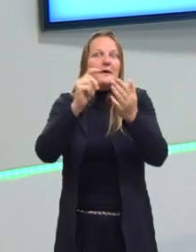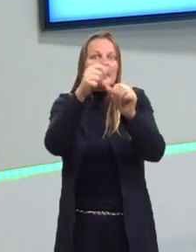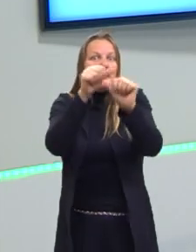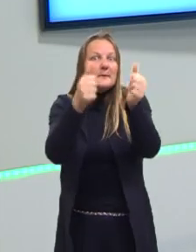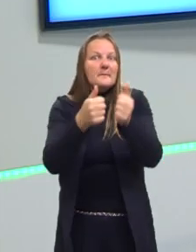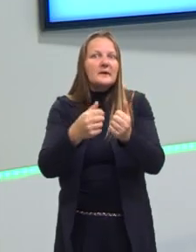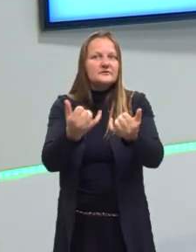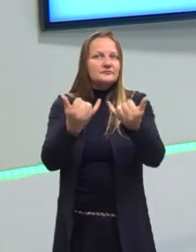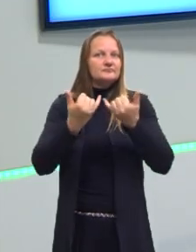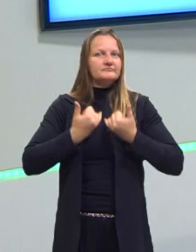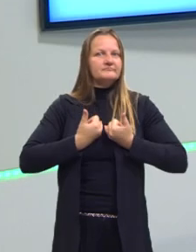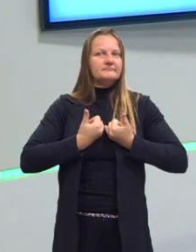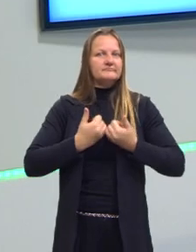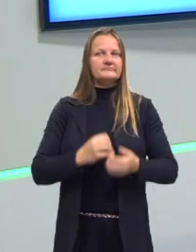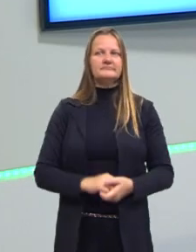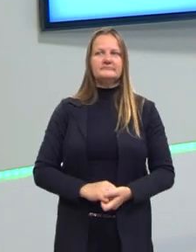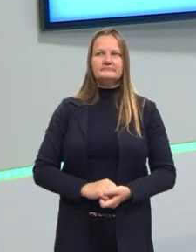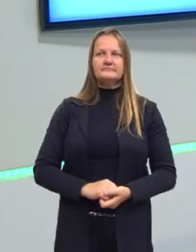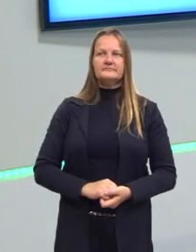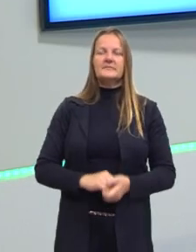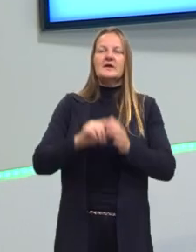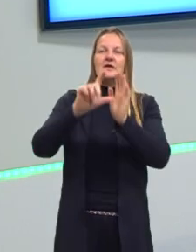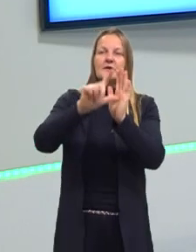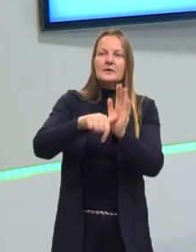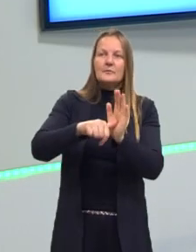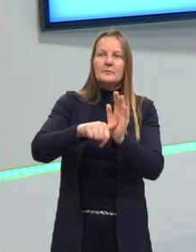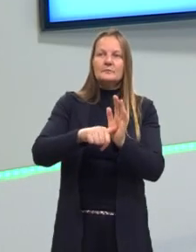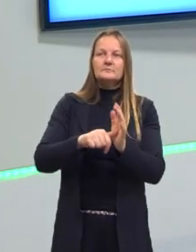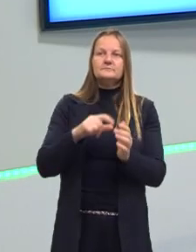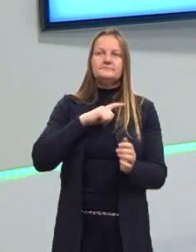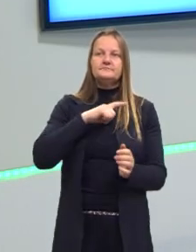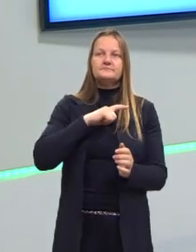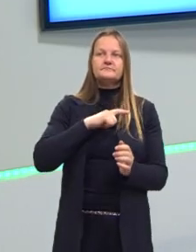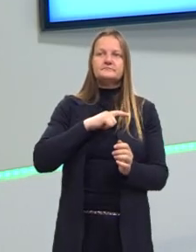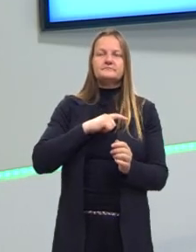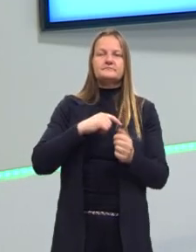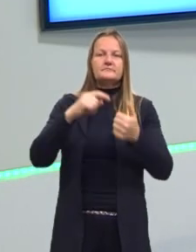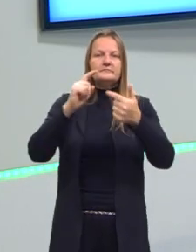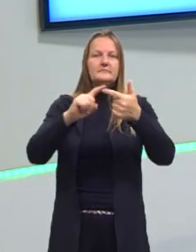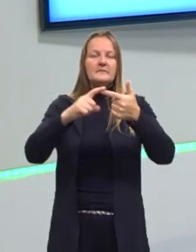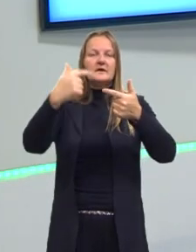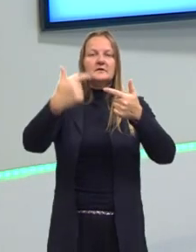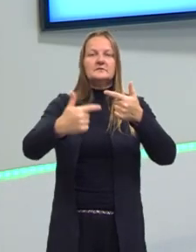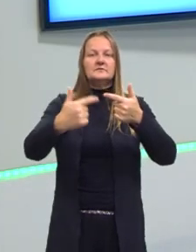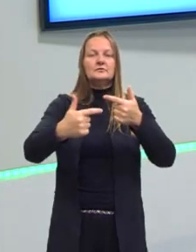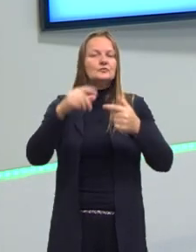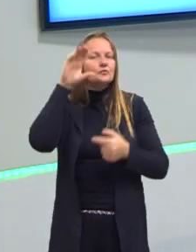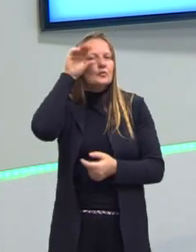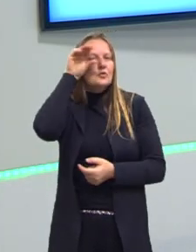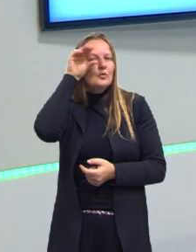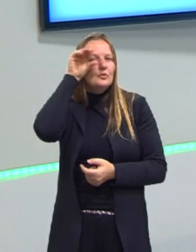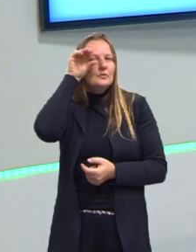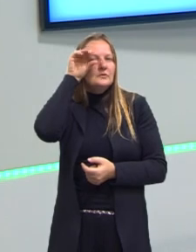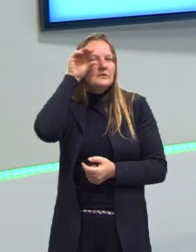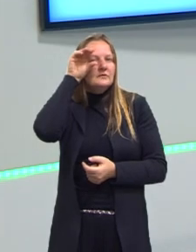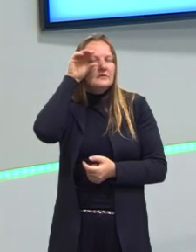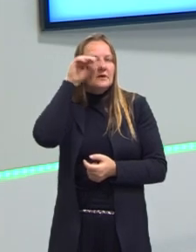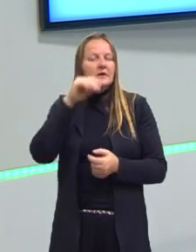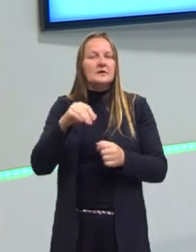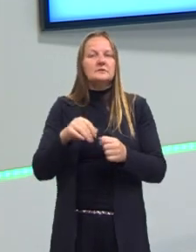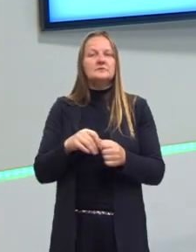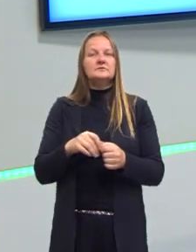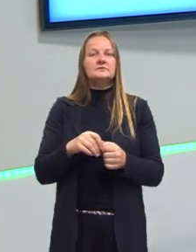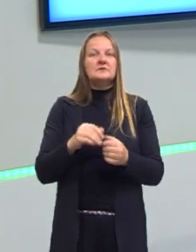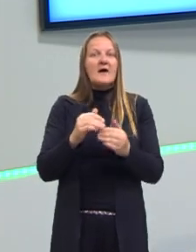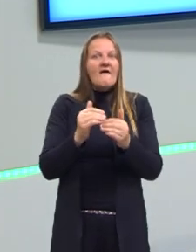tratada. Depois, né, passo dois, observar os itens extras.